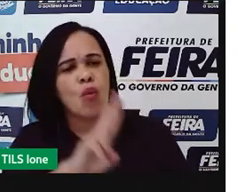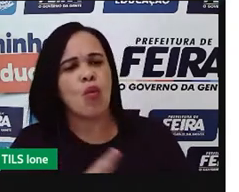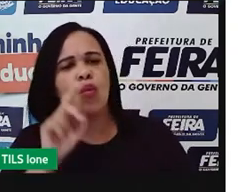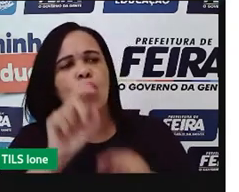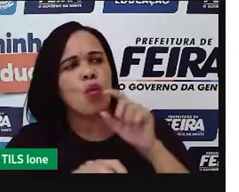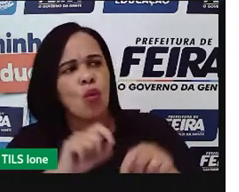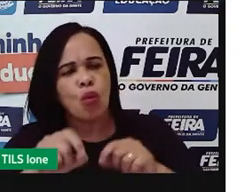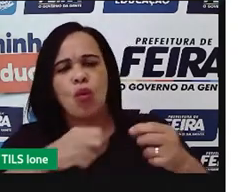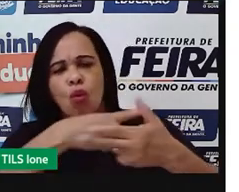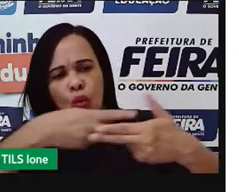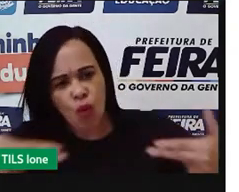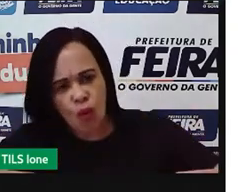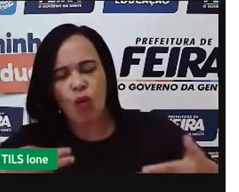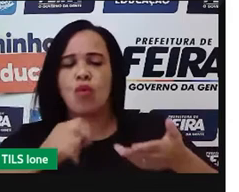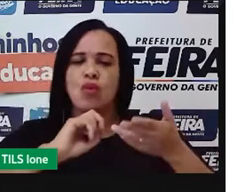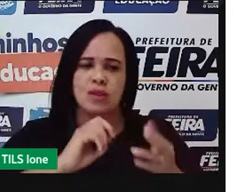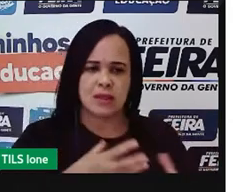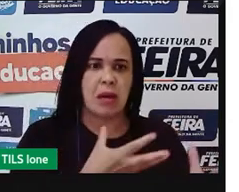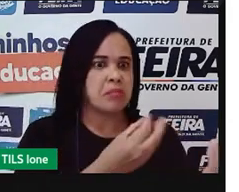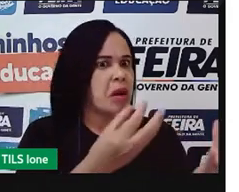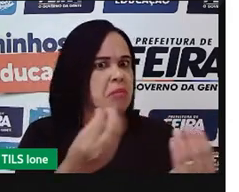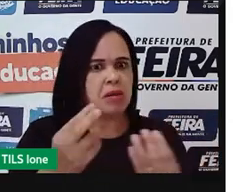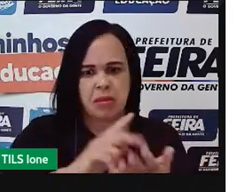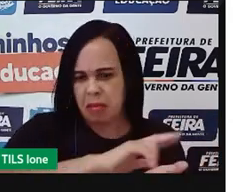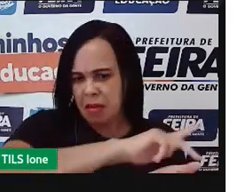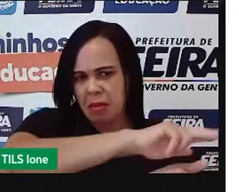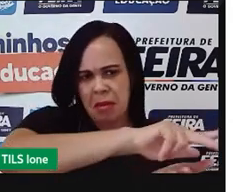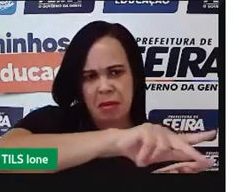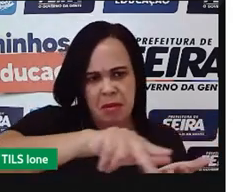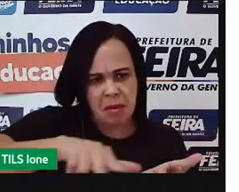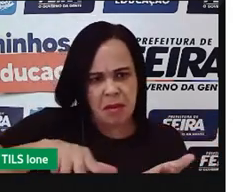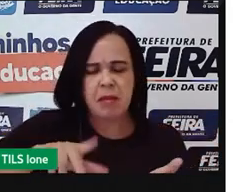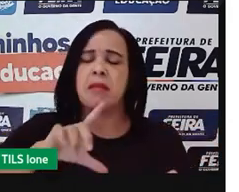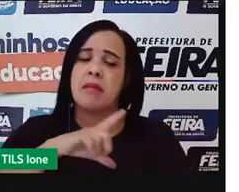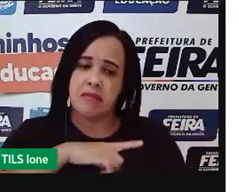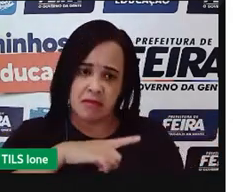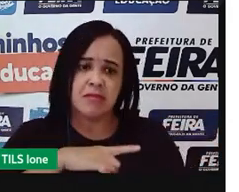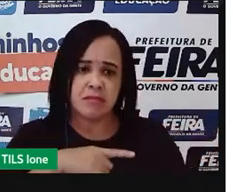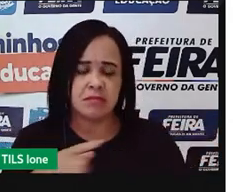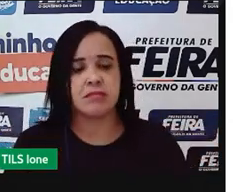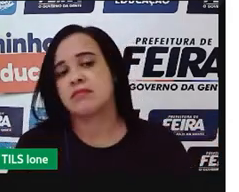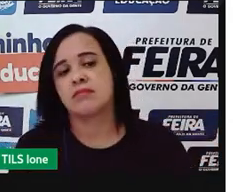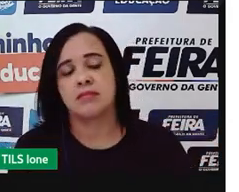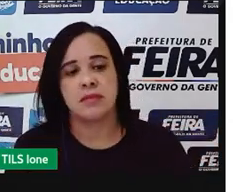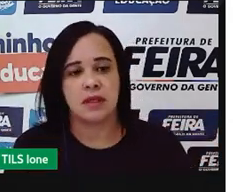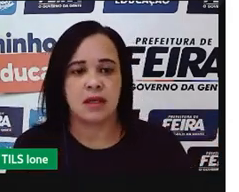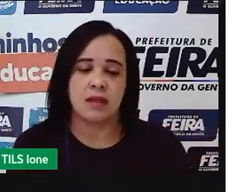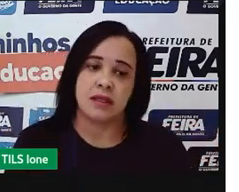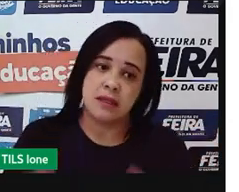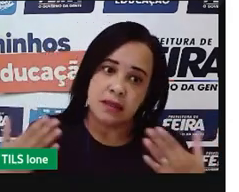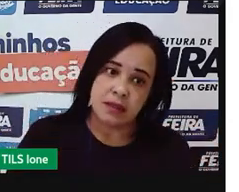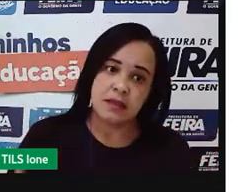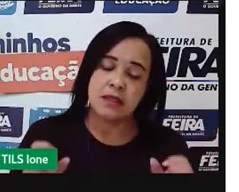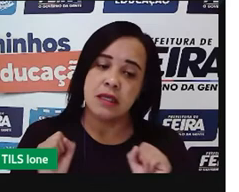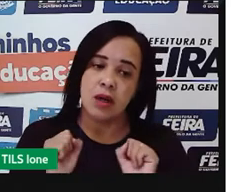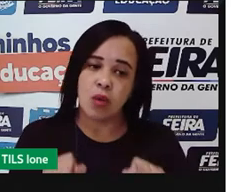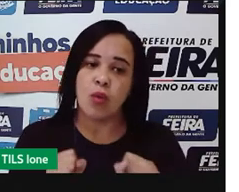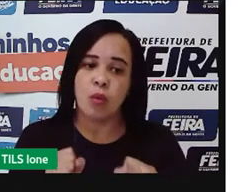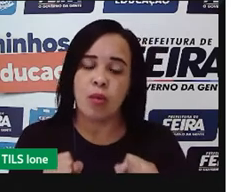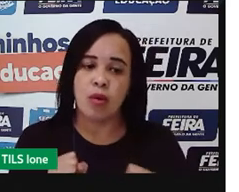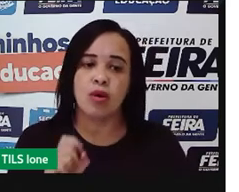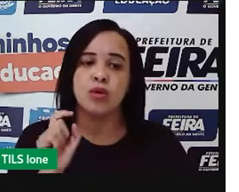né, em outras coisas, como hambúrgueres, né, alguns tipos de salgados, tal, então você deve entender que essa pecuária aí,